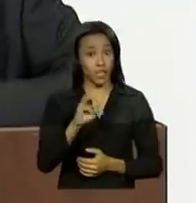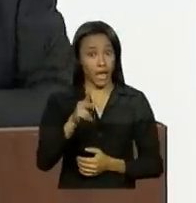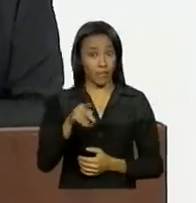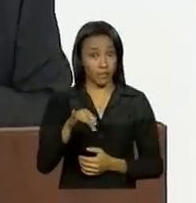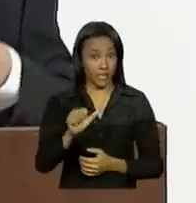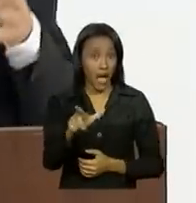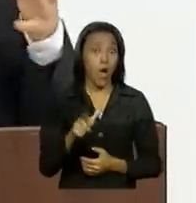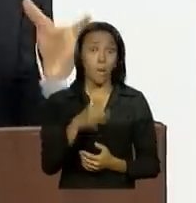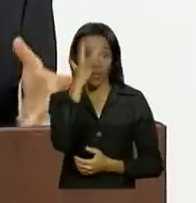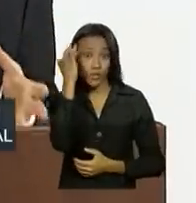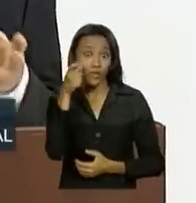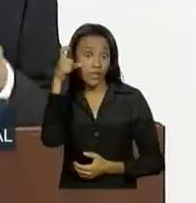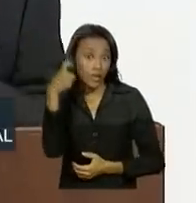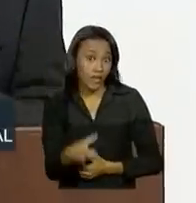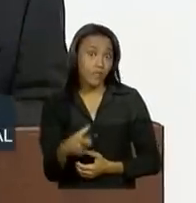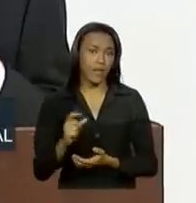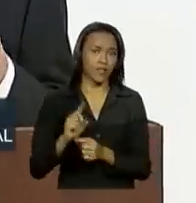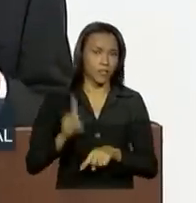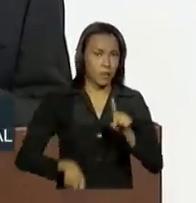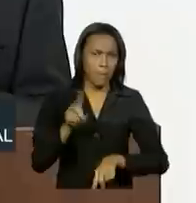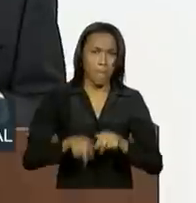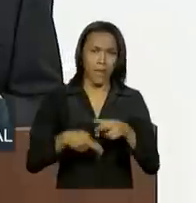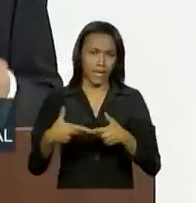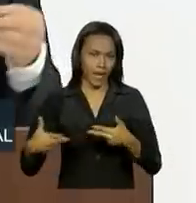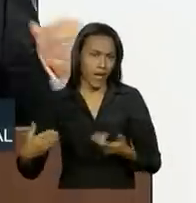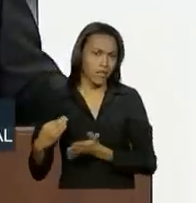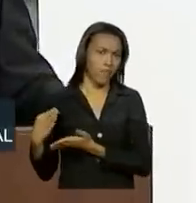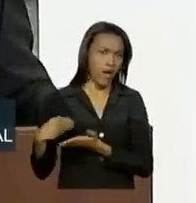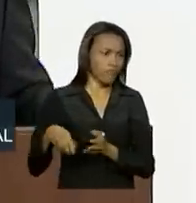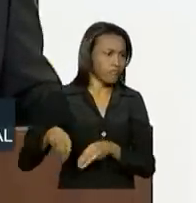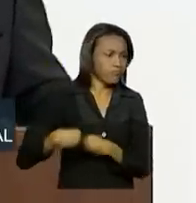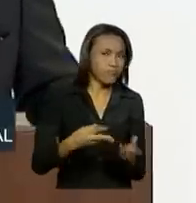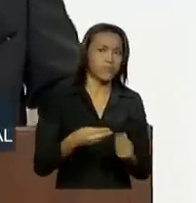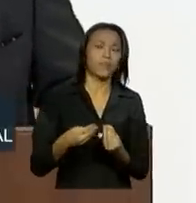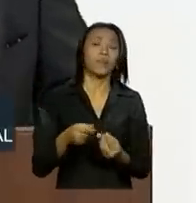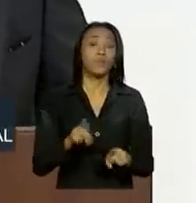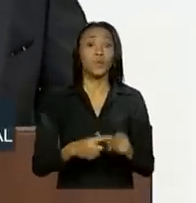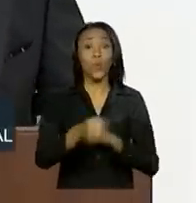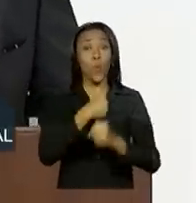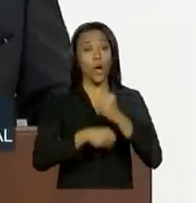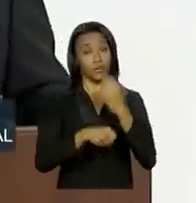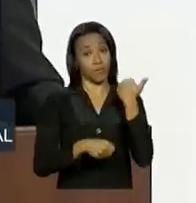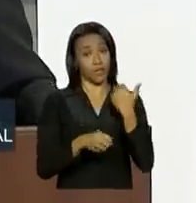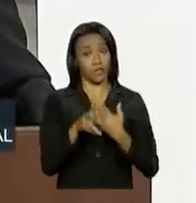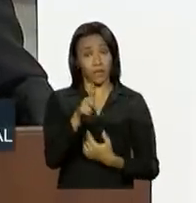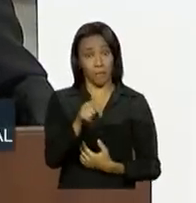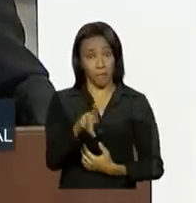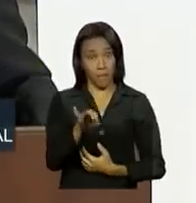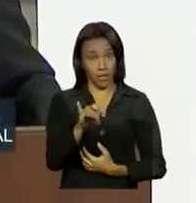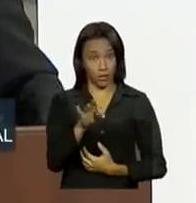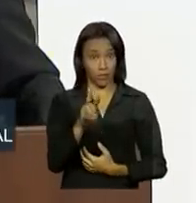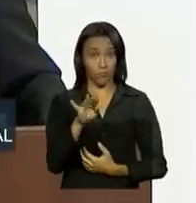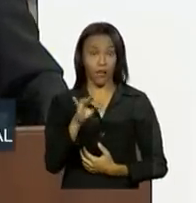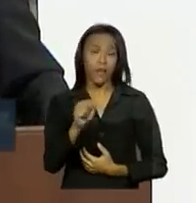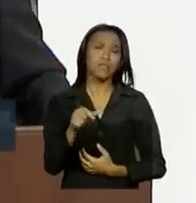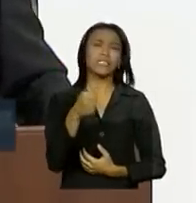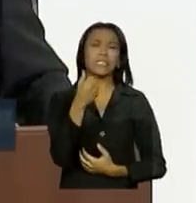fornecedores dos produtos para a Petrobras. No ano passado, a Petrobras investiu 73